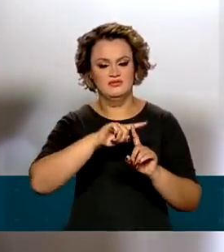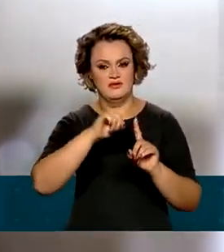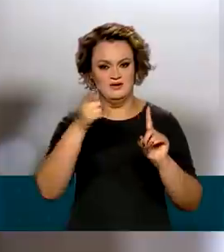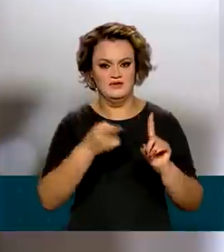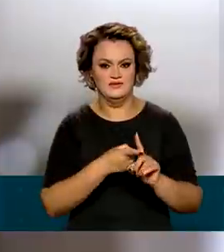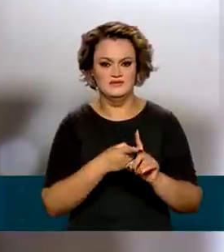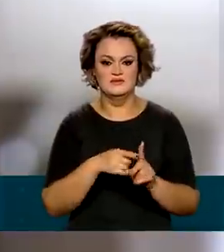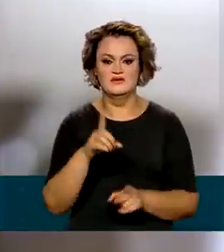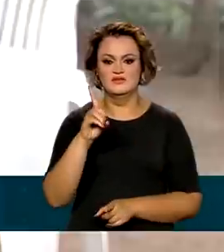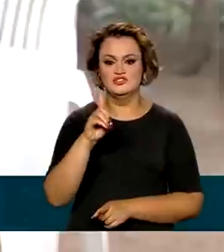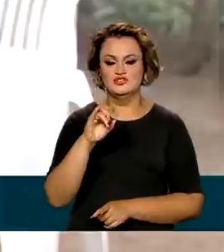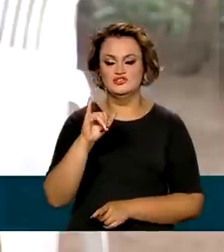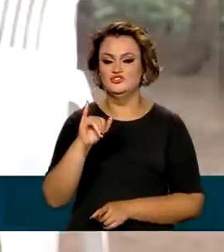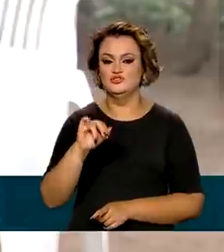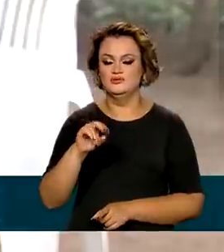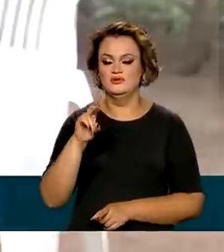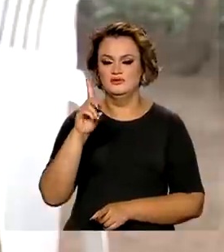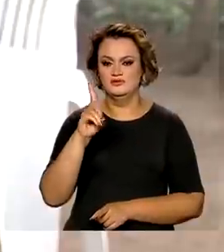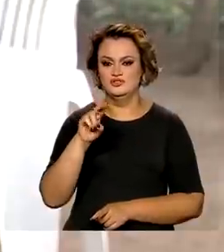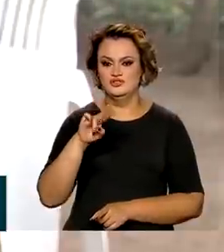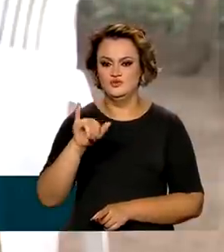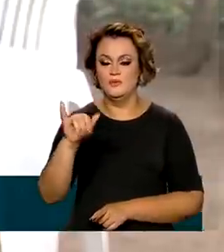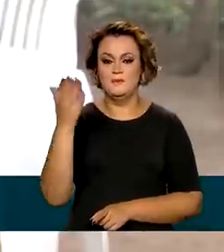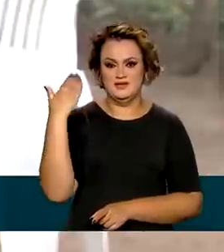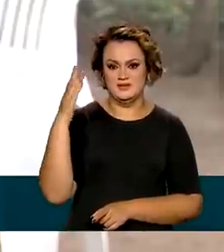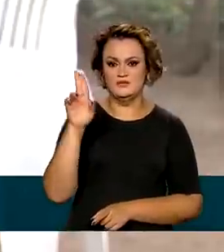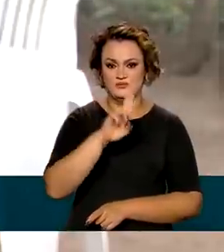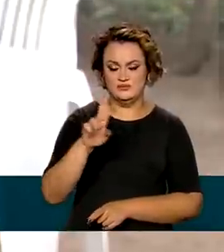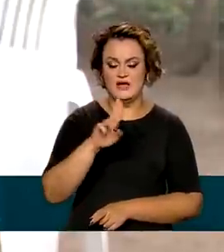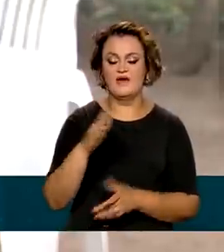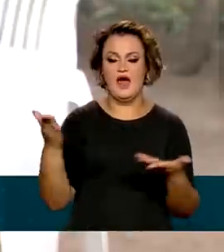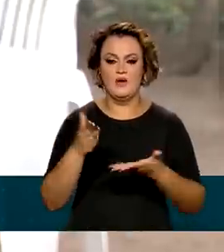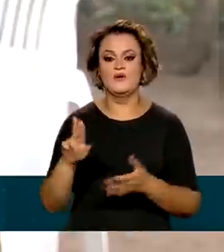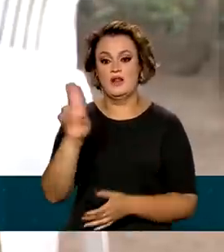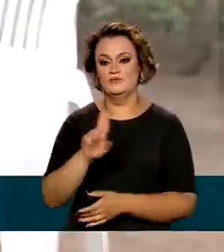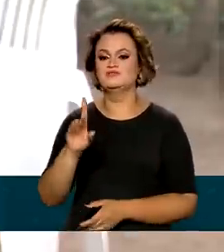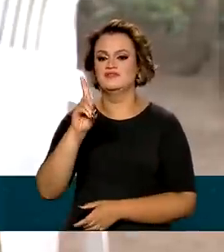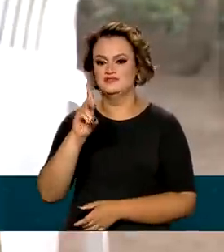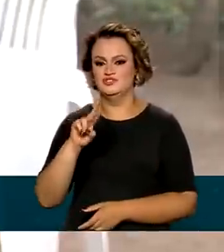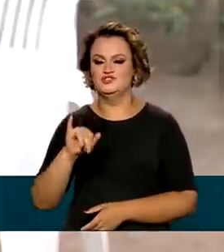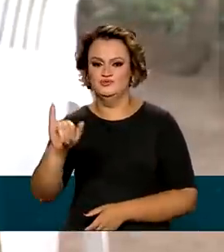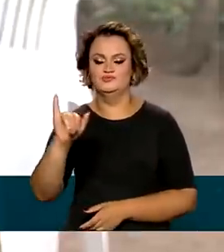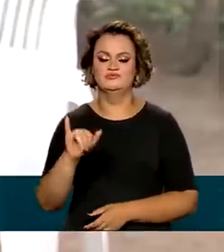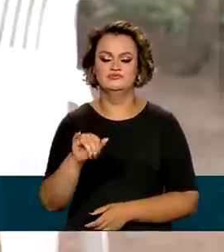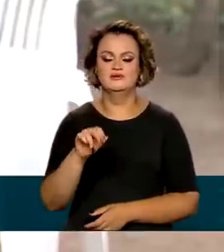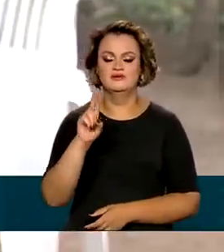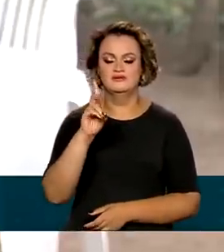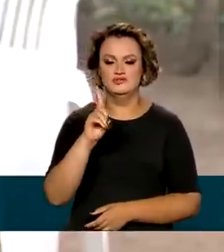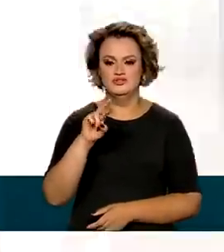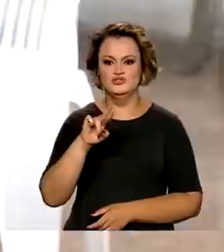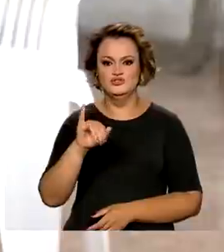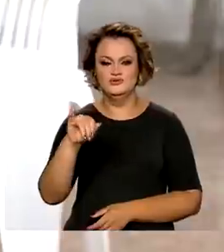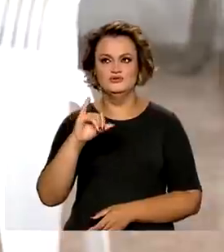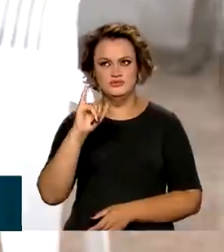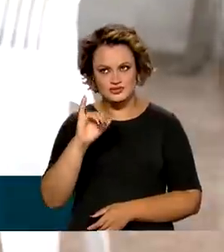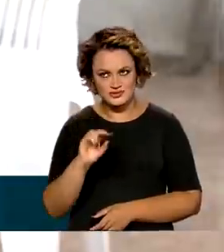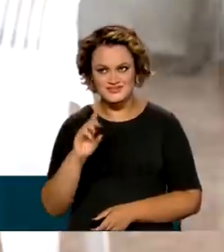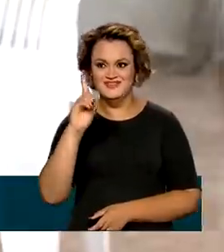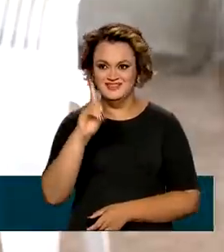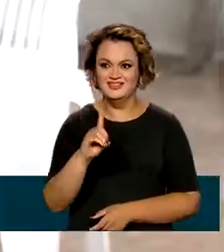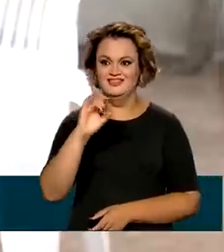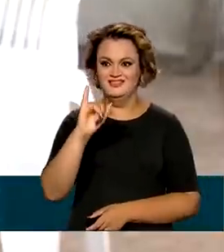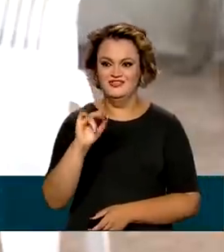conhecido como DIL. Eu usava o injetável, mas eu acabei esquecendo e aí eu optei pelo DIL. Prefiro